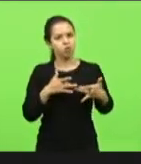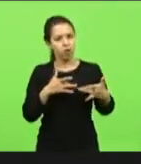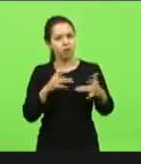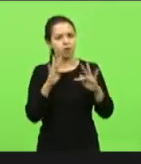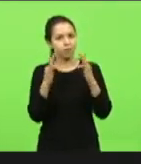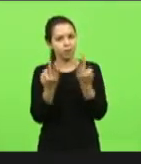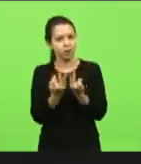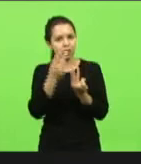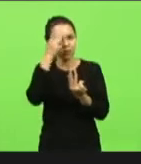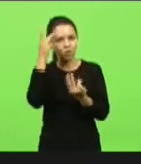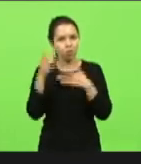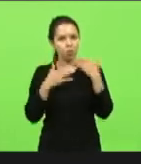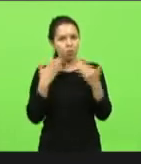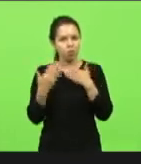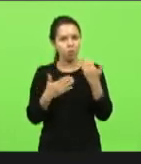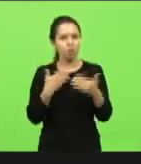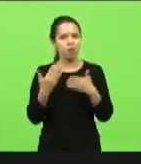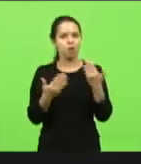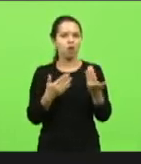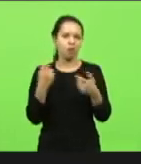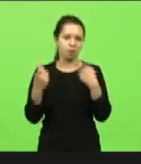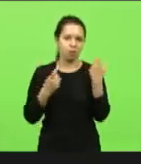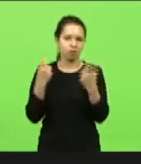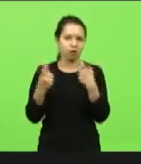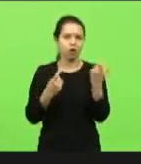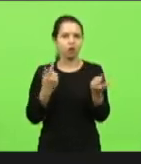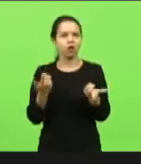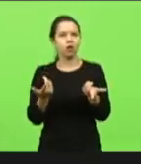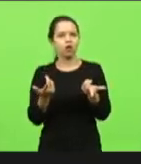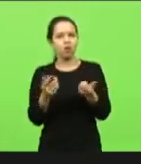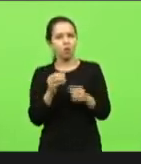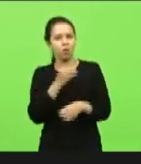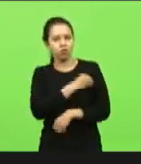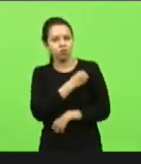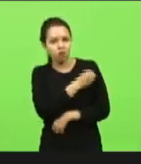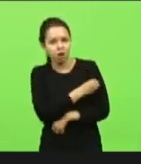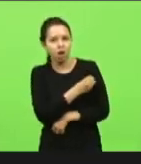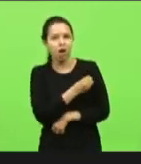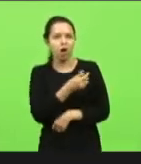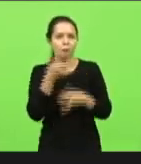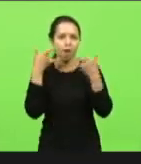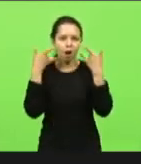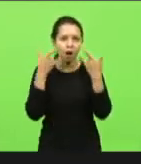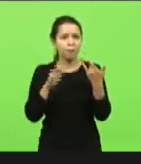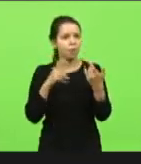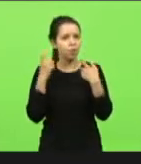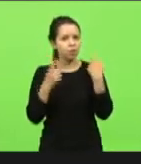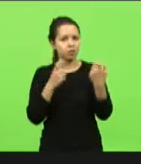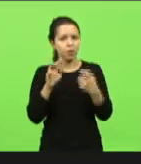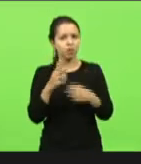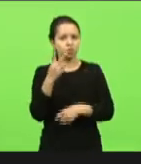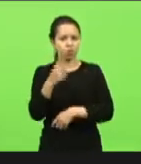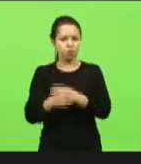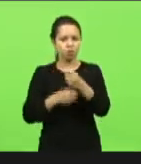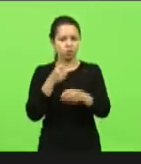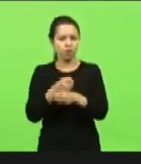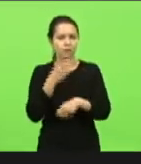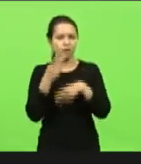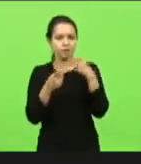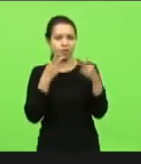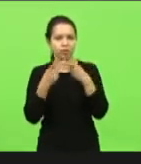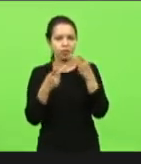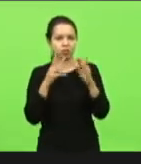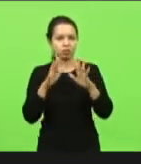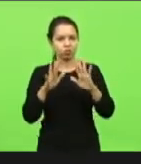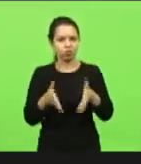das vítimas nós temos a preocupação com álcool em gel com a máscara nós temos todas essas preocupações que a gente já está falando isso há dois anos e há